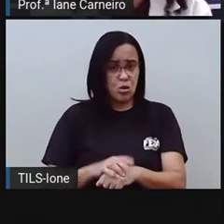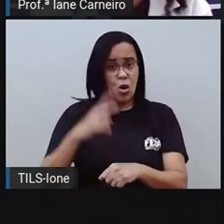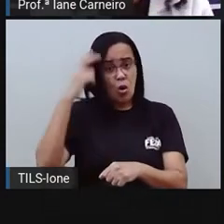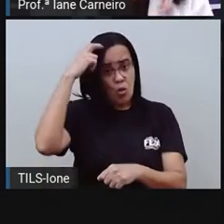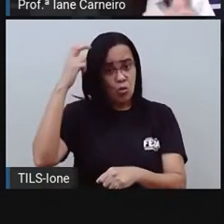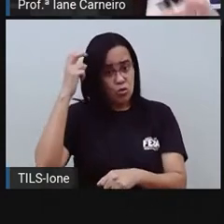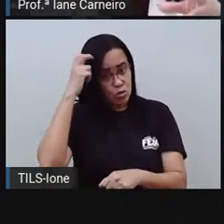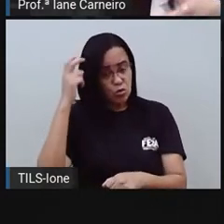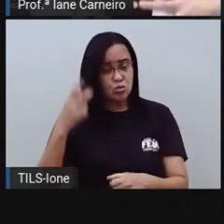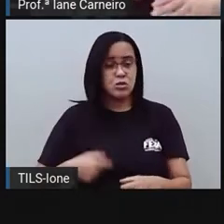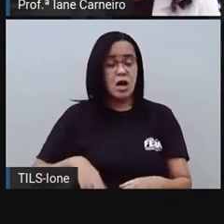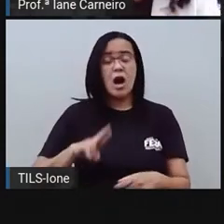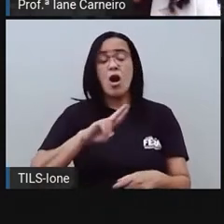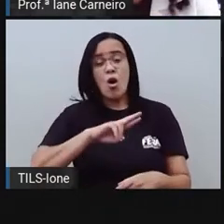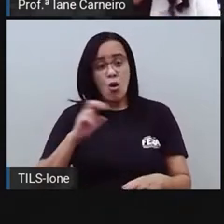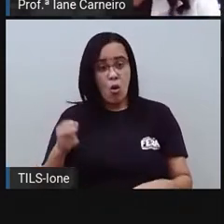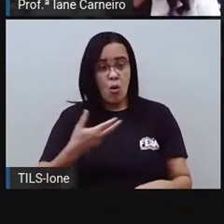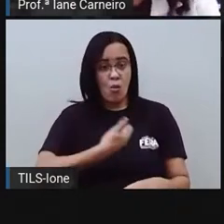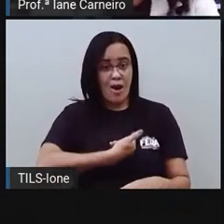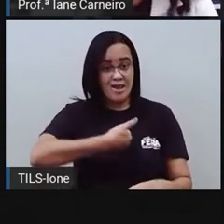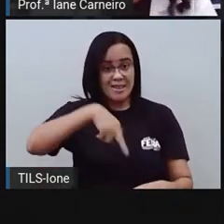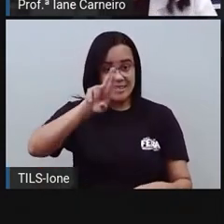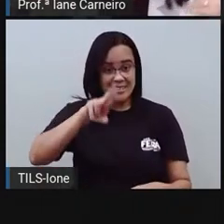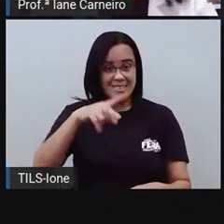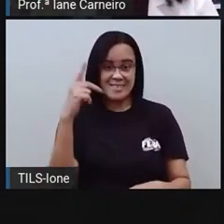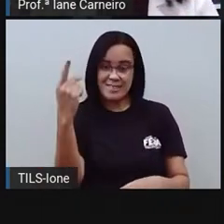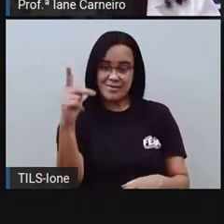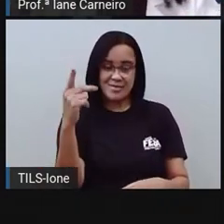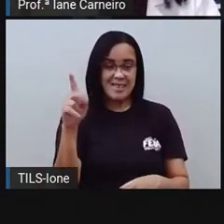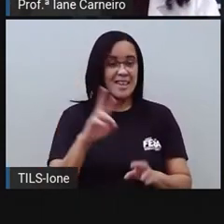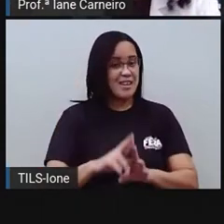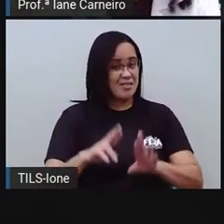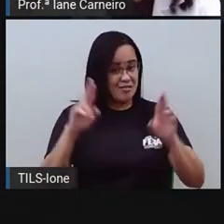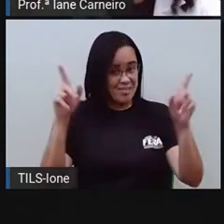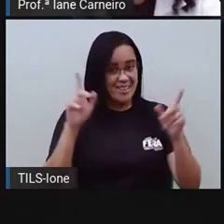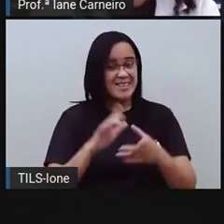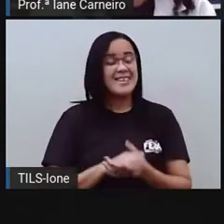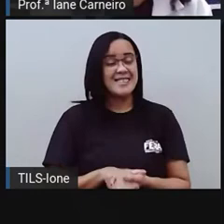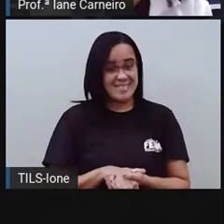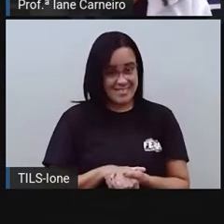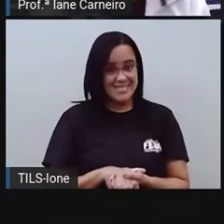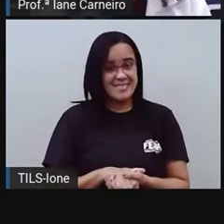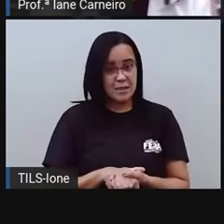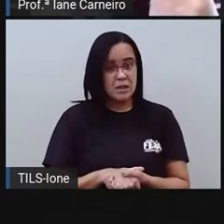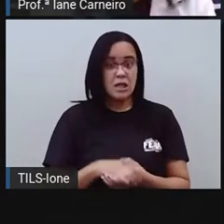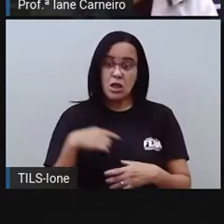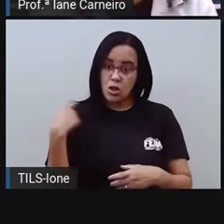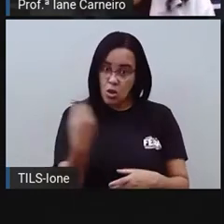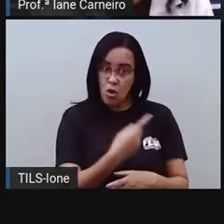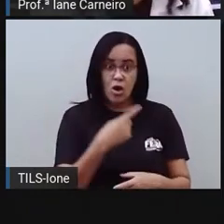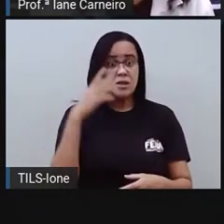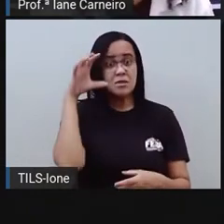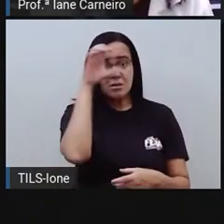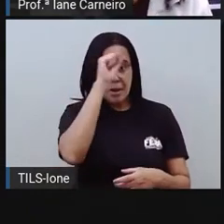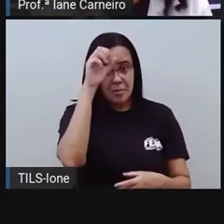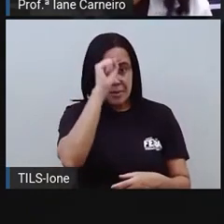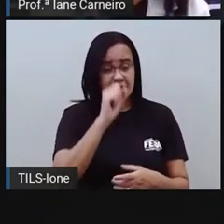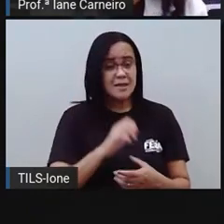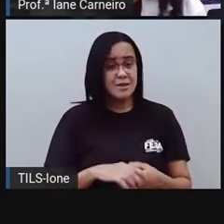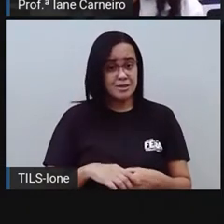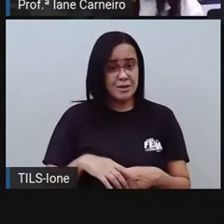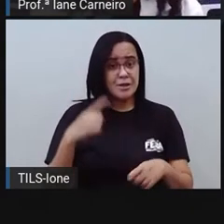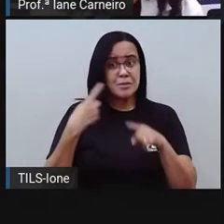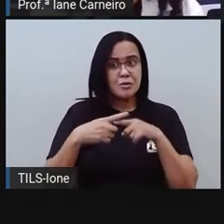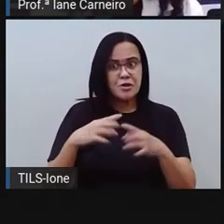gente aprende que tem um outro jeito de fazer as coisas. Tem uma outra forma de viver. Diferente da nossa, né?